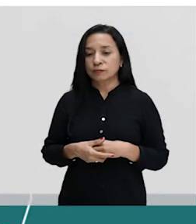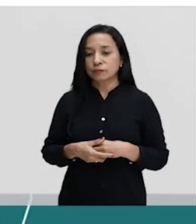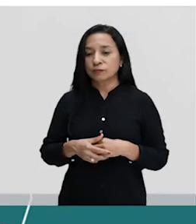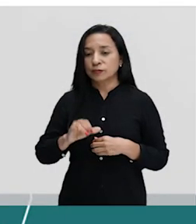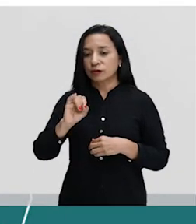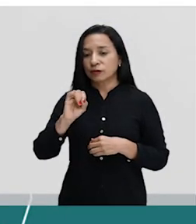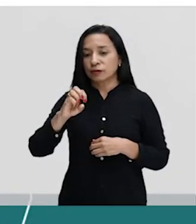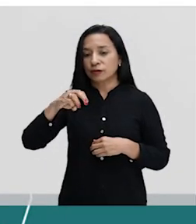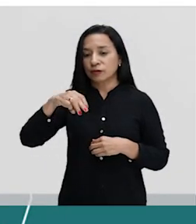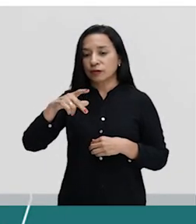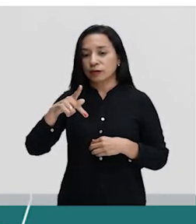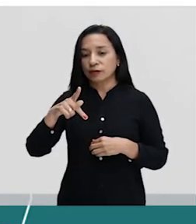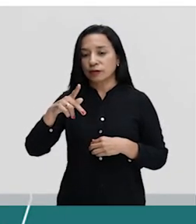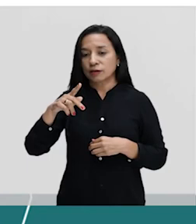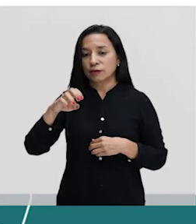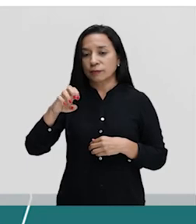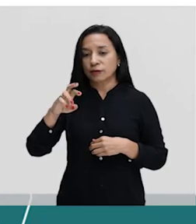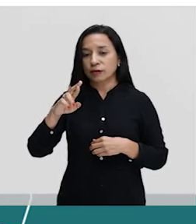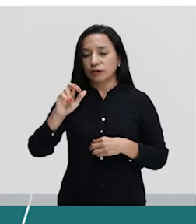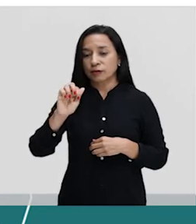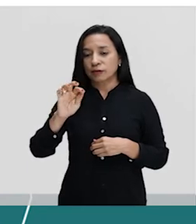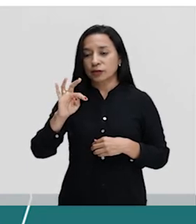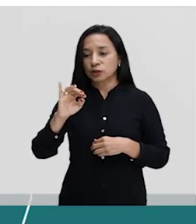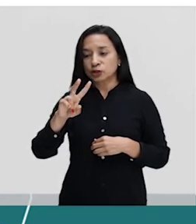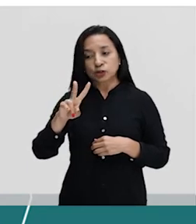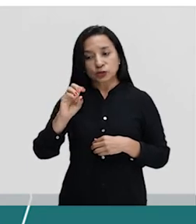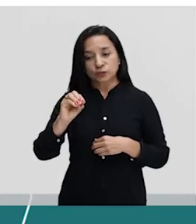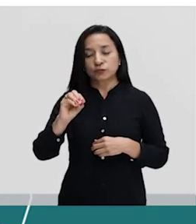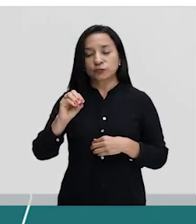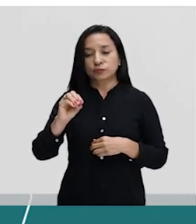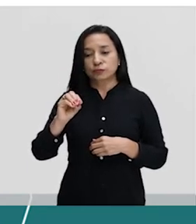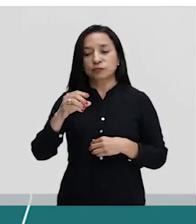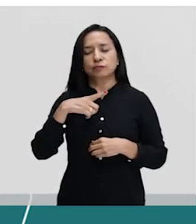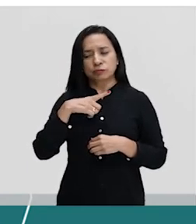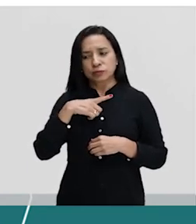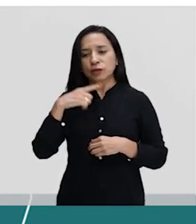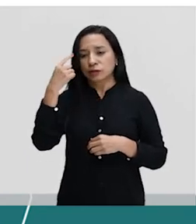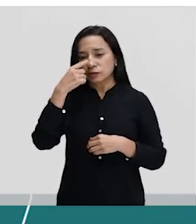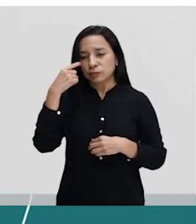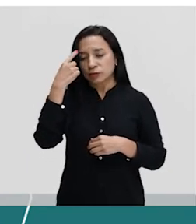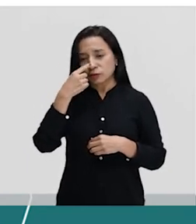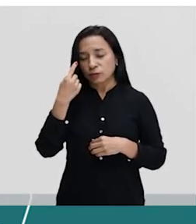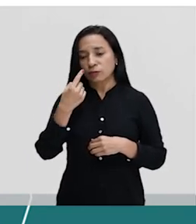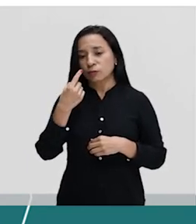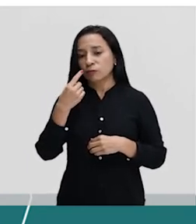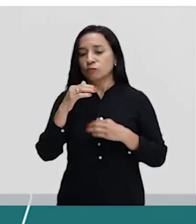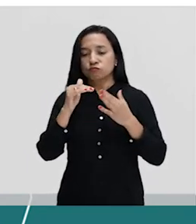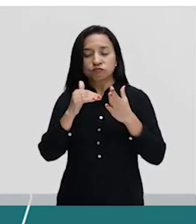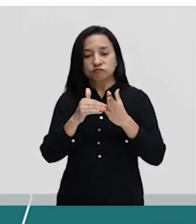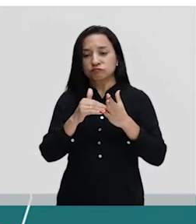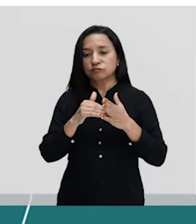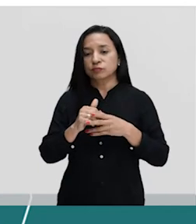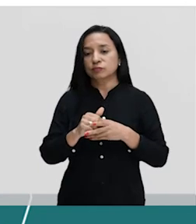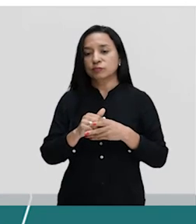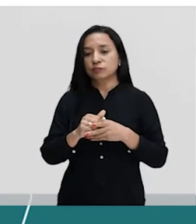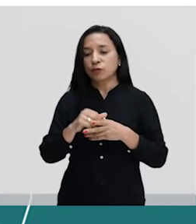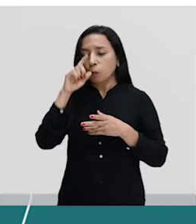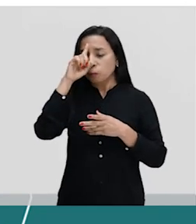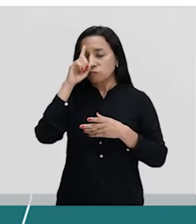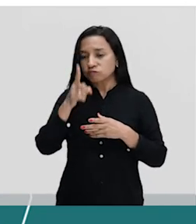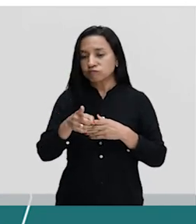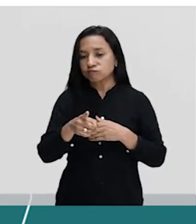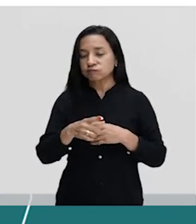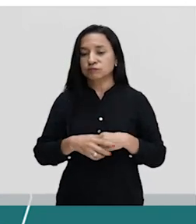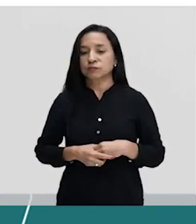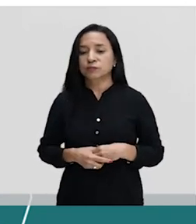imperativo tem imperativo em espanhol professora tem imperativo tem gerúndio tem participio então o imperativo tu tem